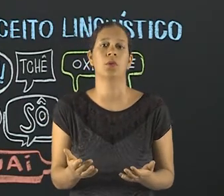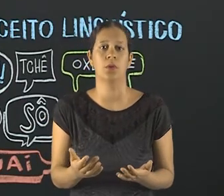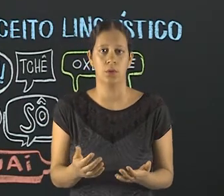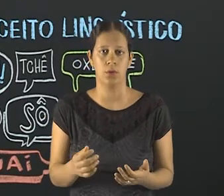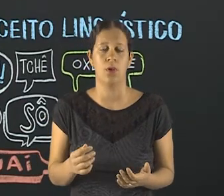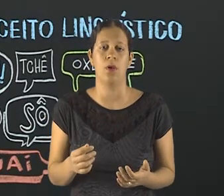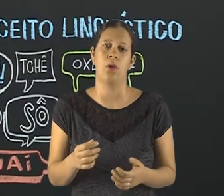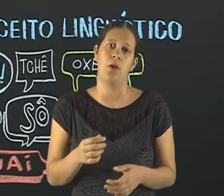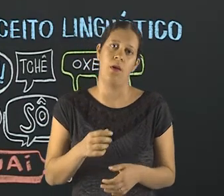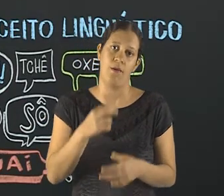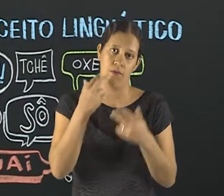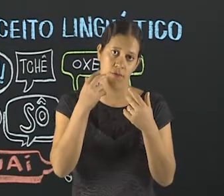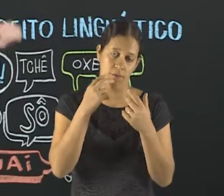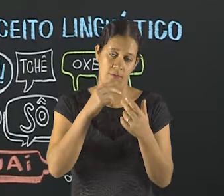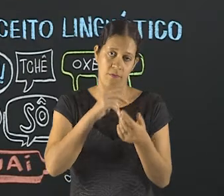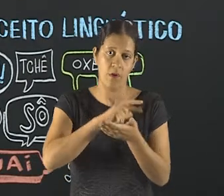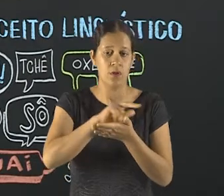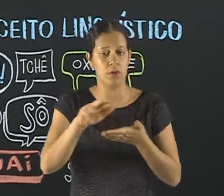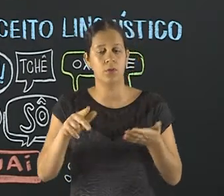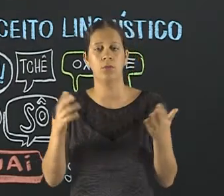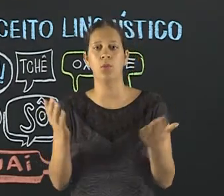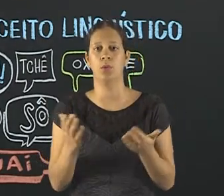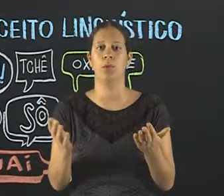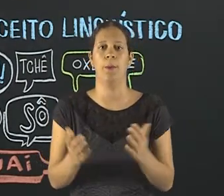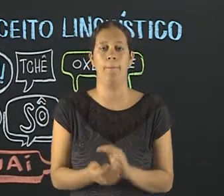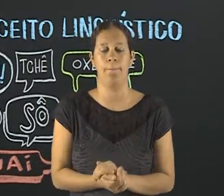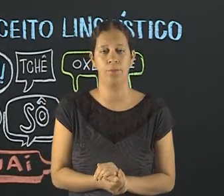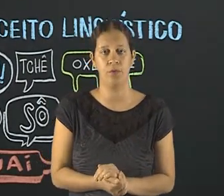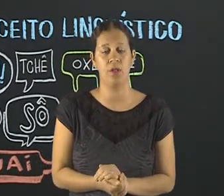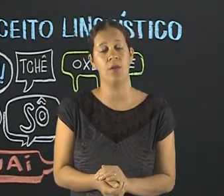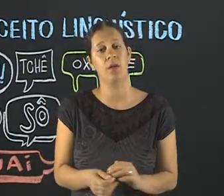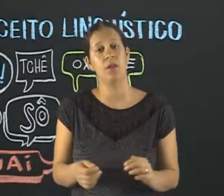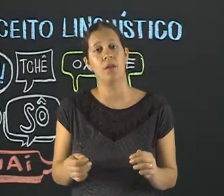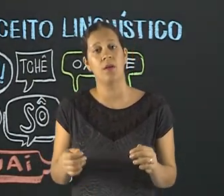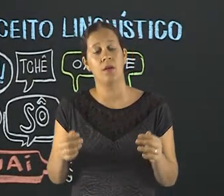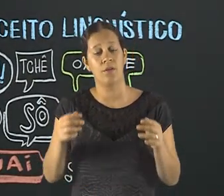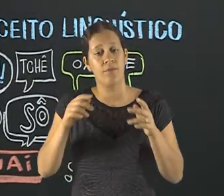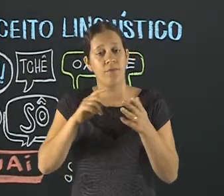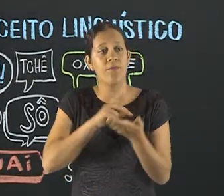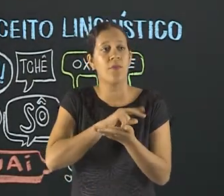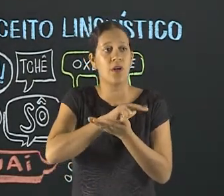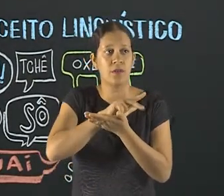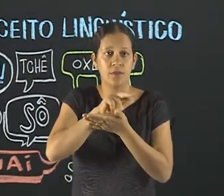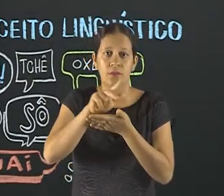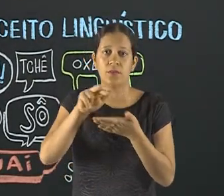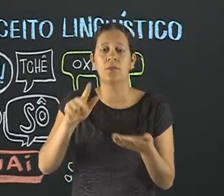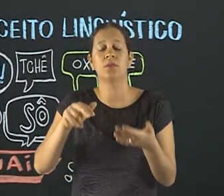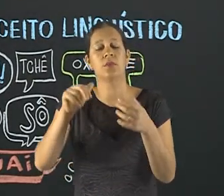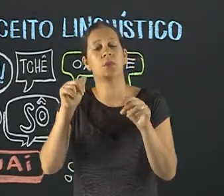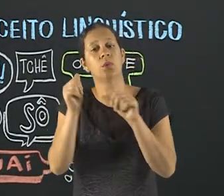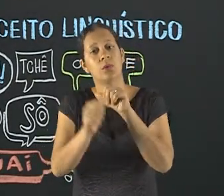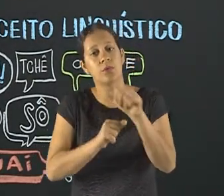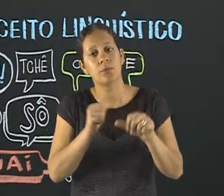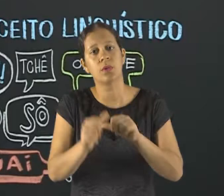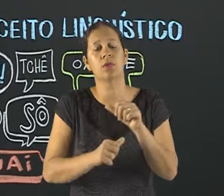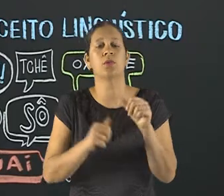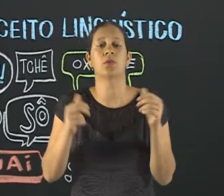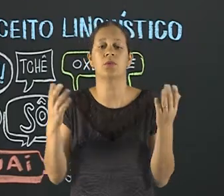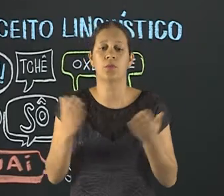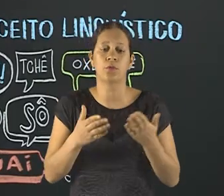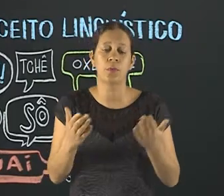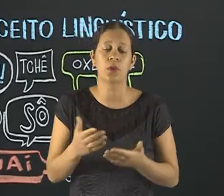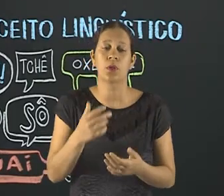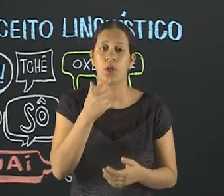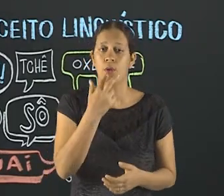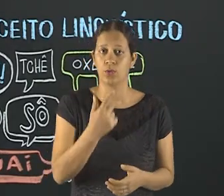essa é a variedade situacional. Quando a gente fala em variedades também, né? Lembrando sempre dessa capacidade de transformação, de